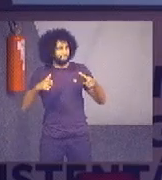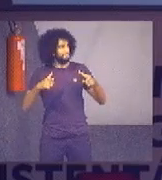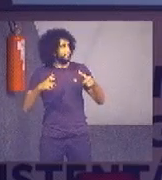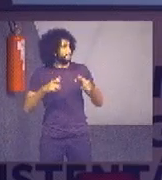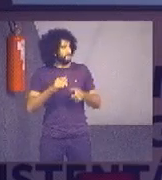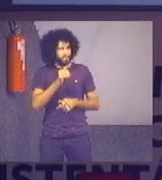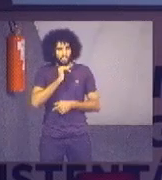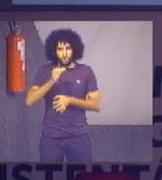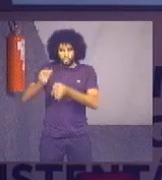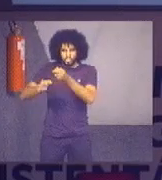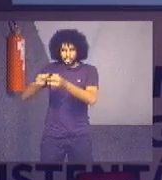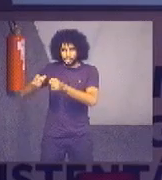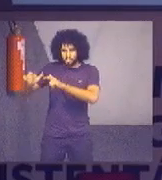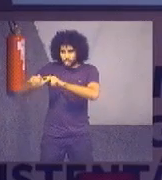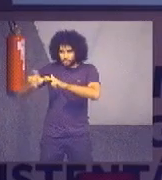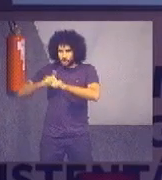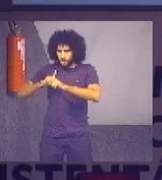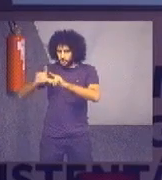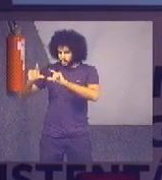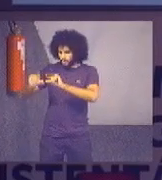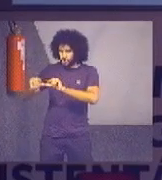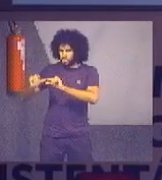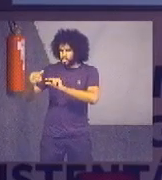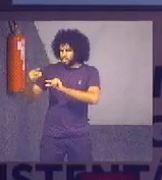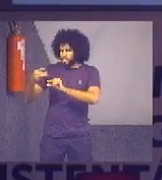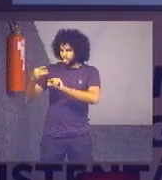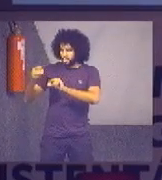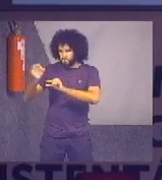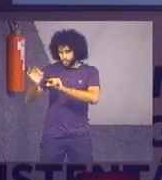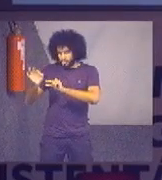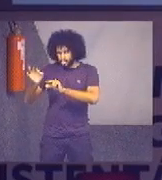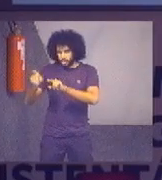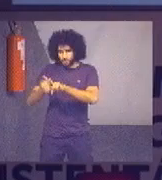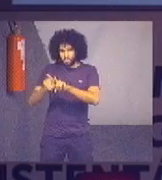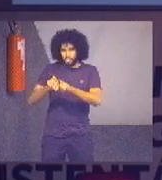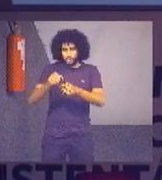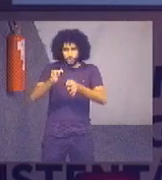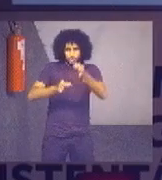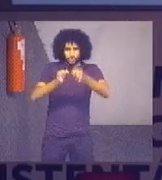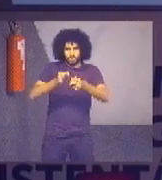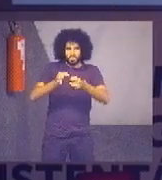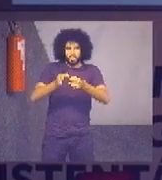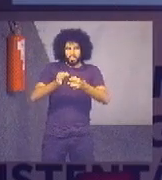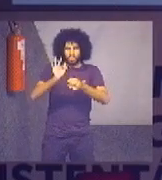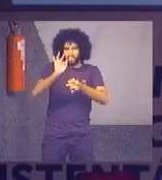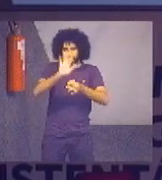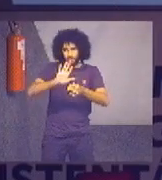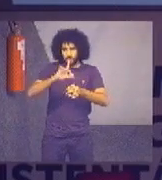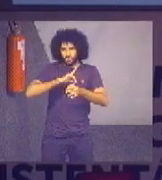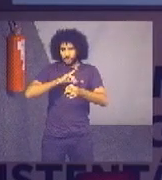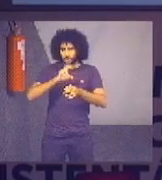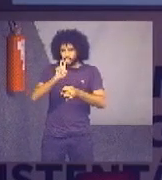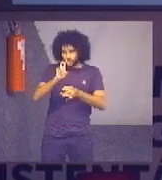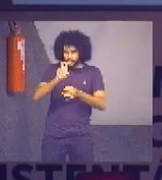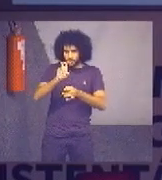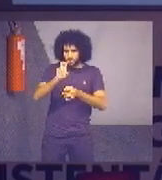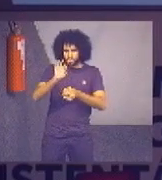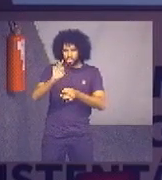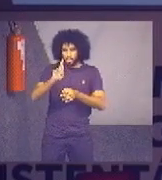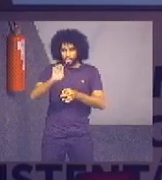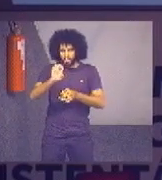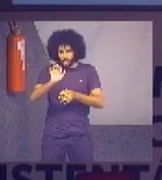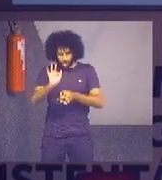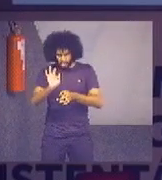trabalho é de menor percentual, 33%, e na justiça federal, os cinco TRFs declararam algum tipo de gasto com